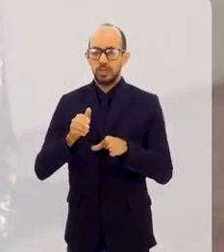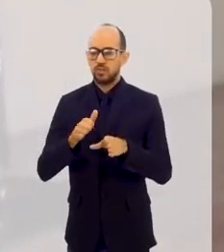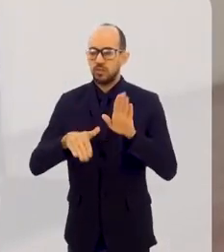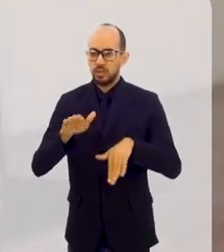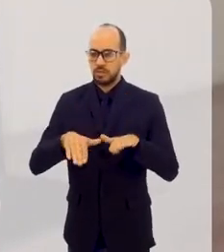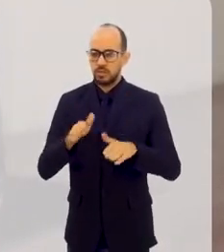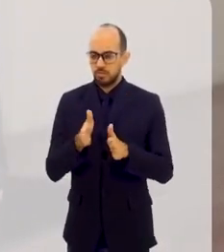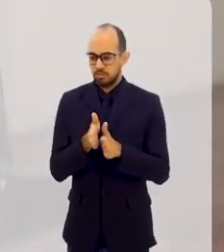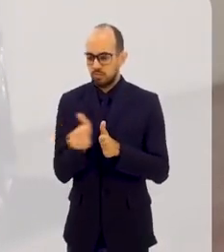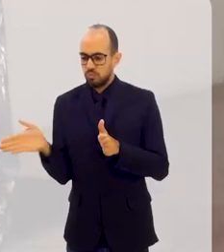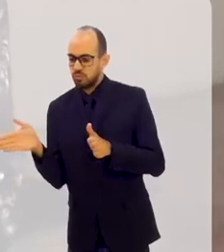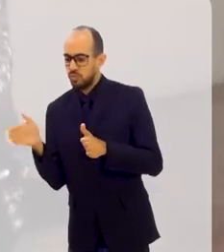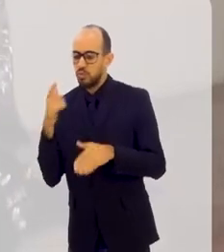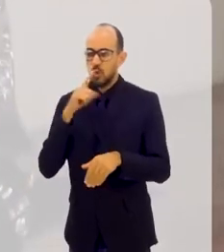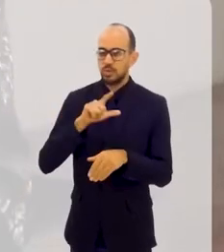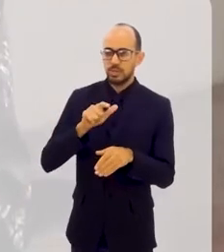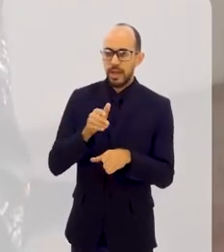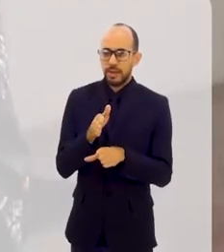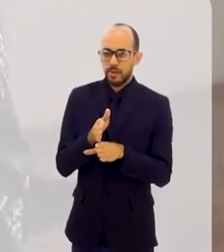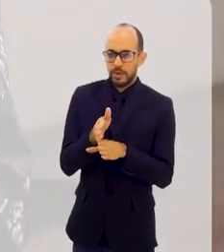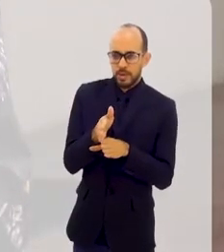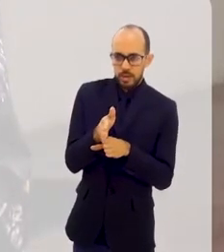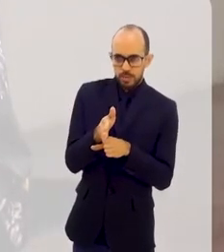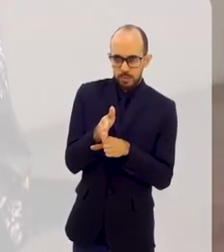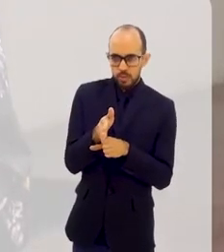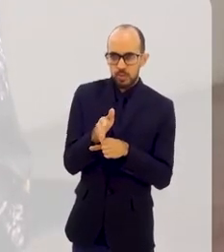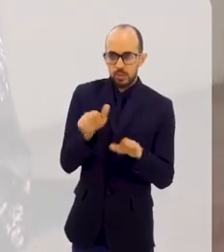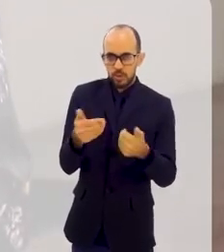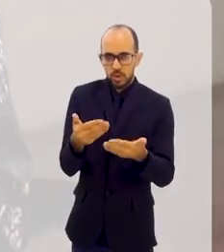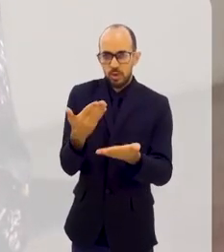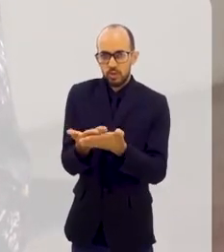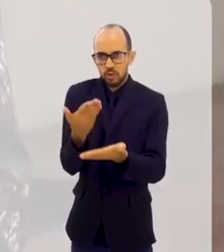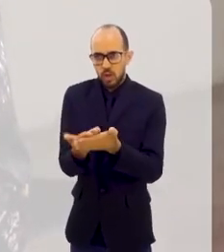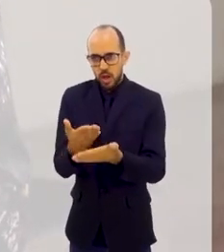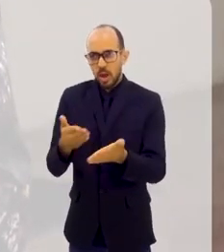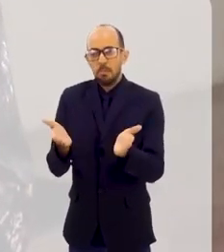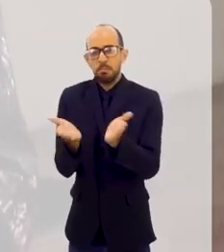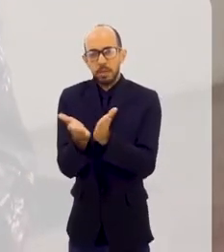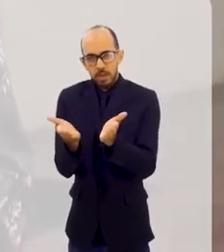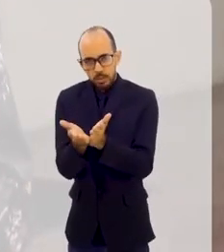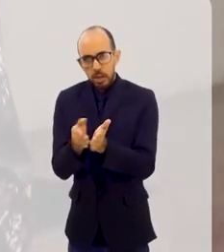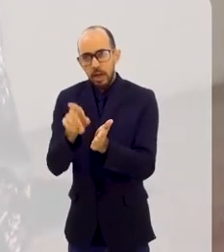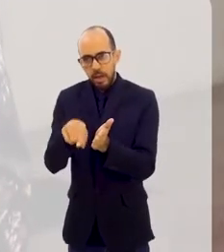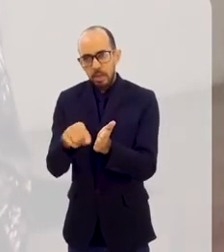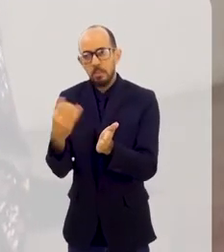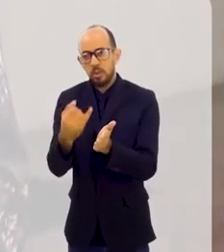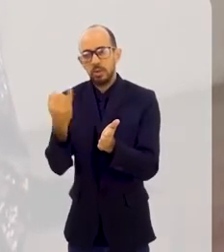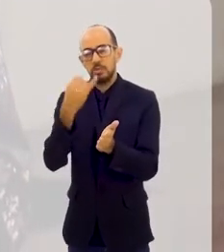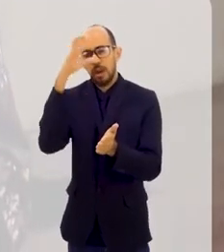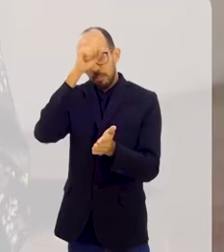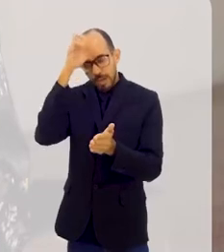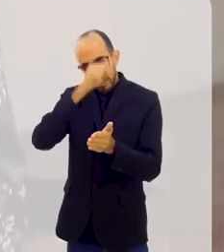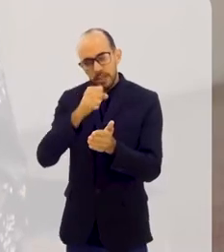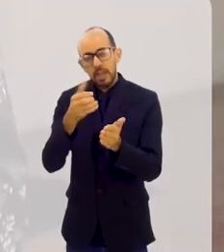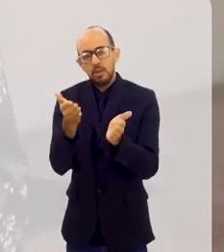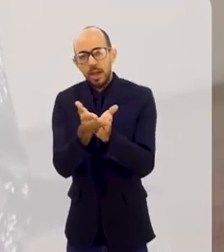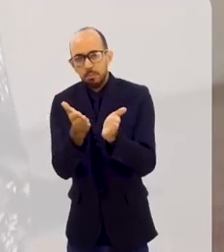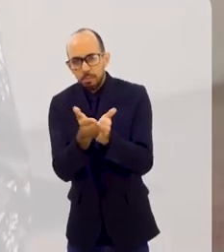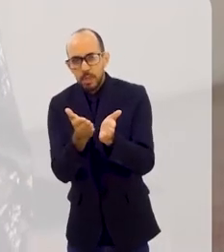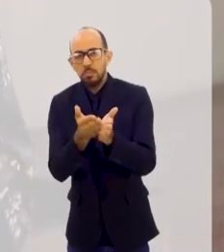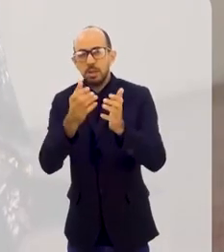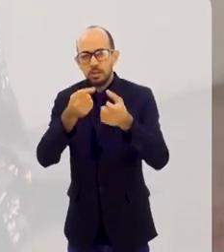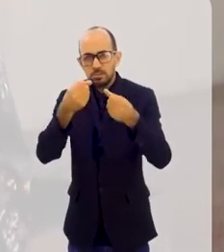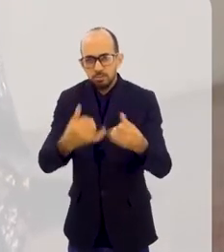nos seus problemas. Mas se eu for ser evangélico, tenho que sentar na escola bíblica para aprender o que a Bíblia diz